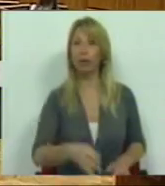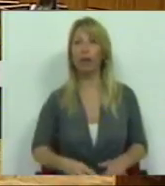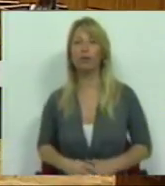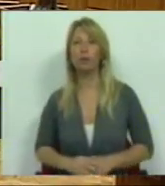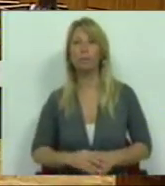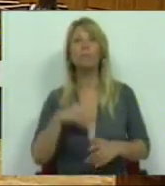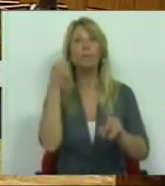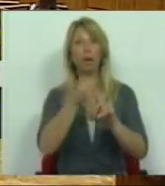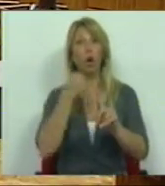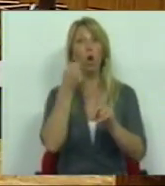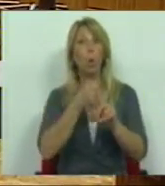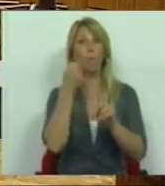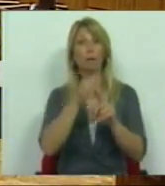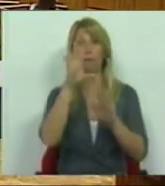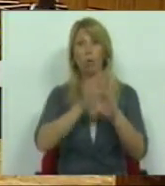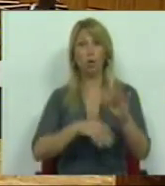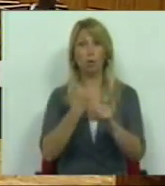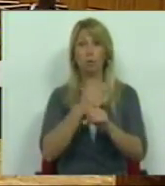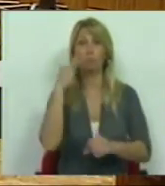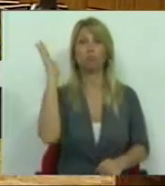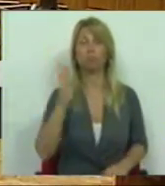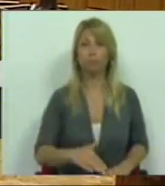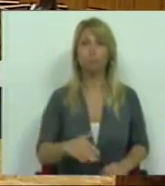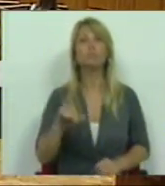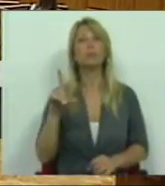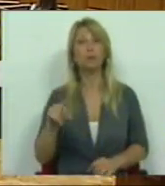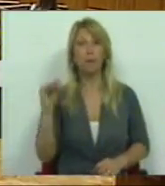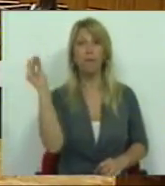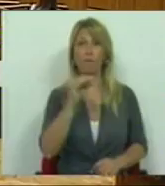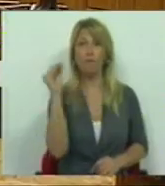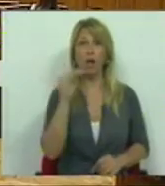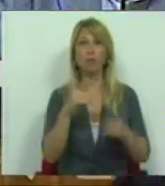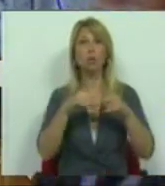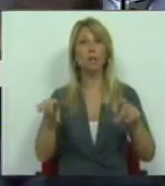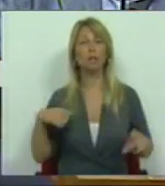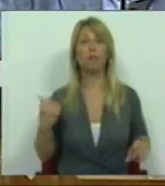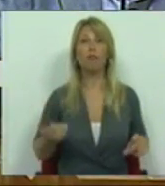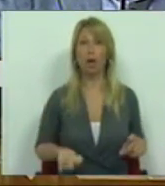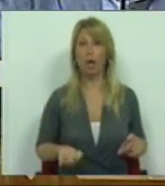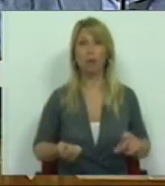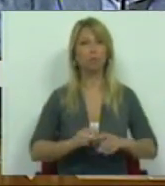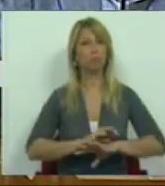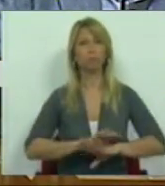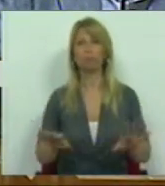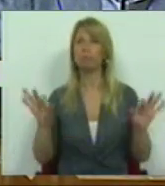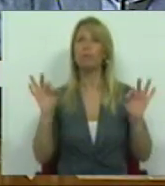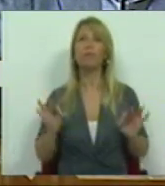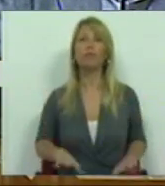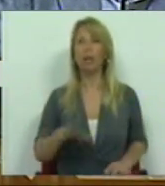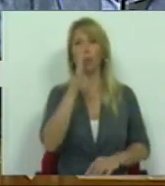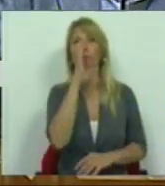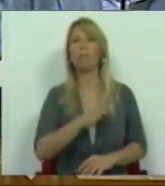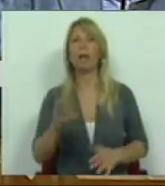Combater a precariedade e os falsos recibos verdes, acabar com práticas de